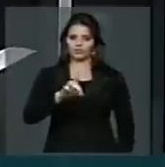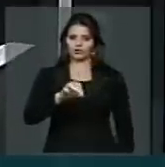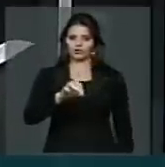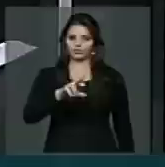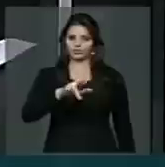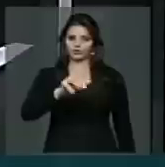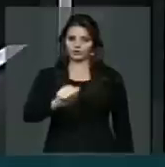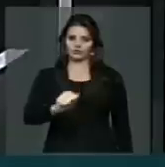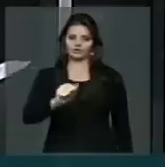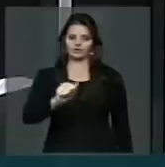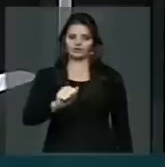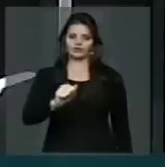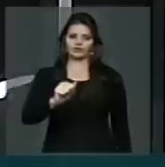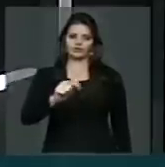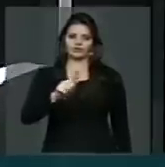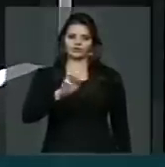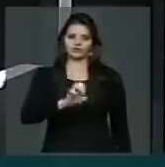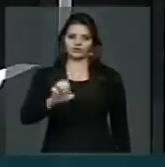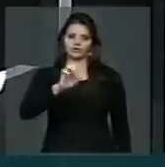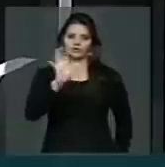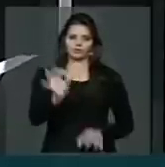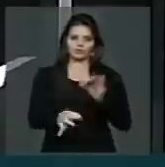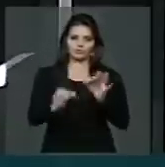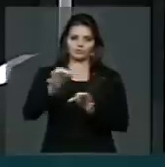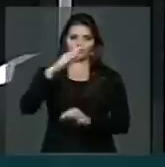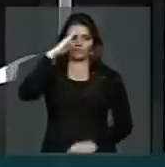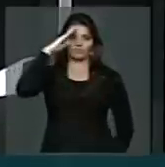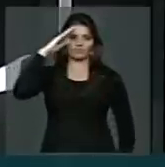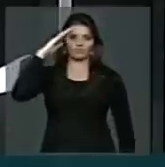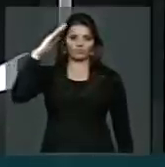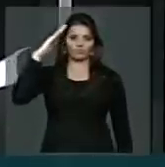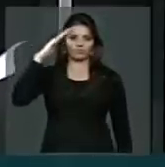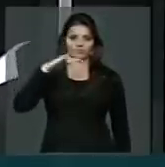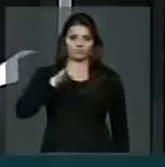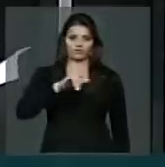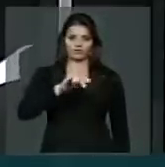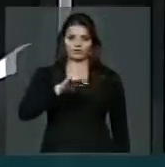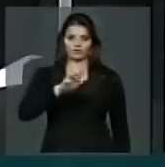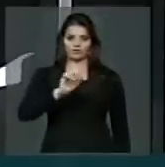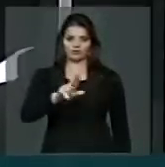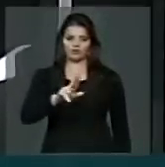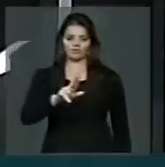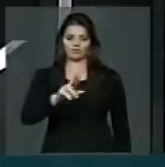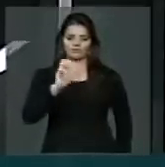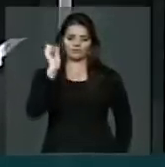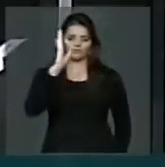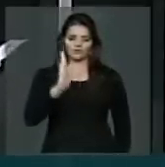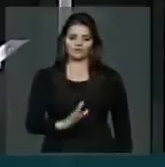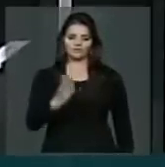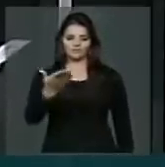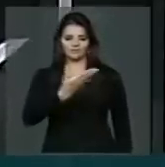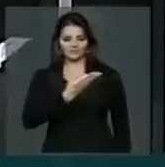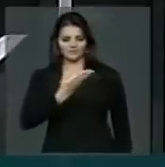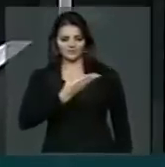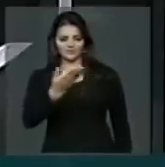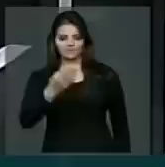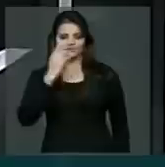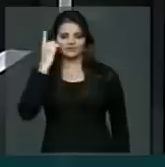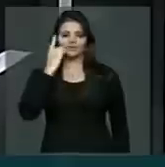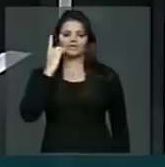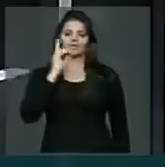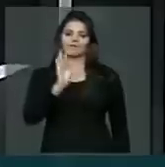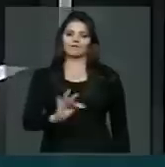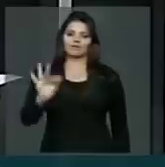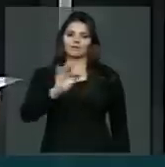Geral da Justiça Militar no Brasil, e ao meu dileto colega, deputado